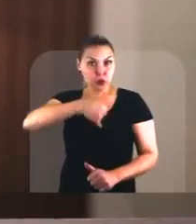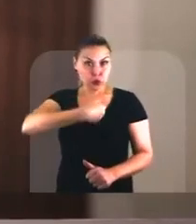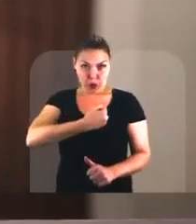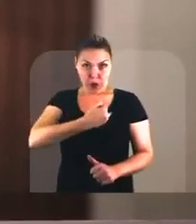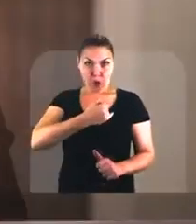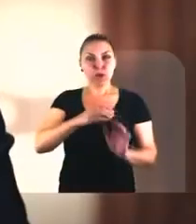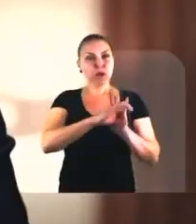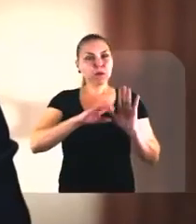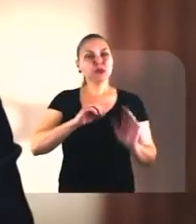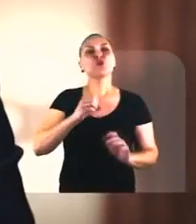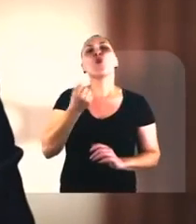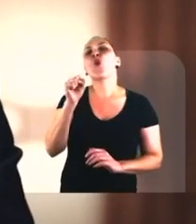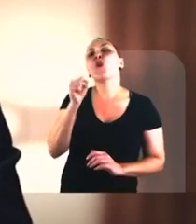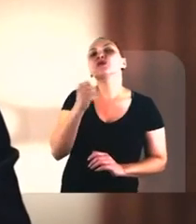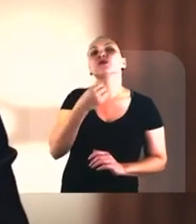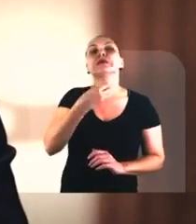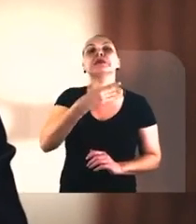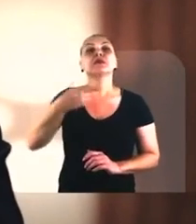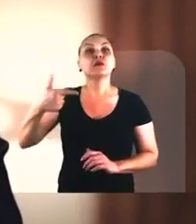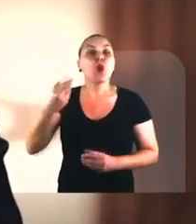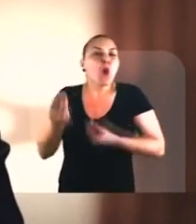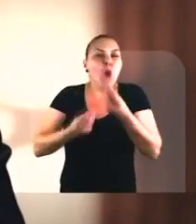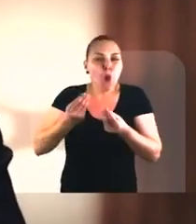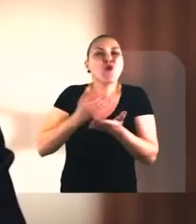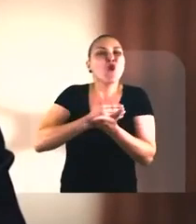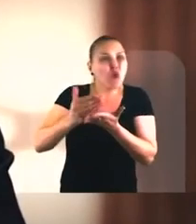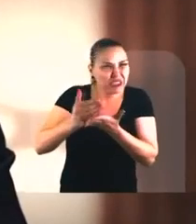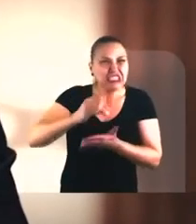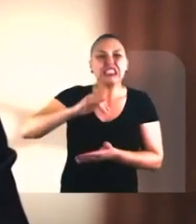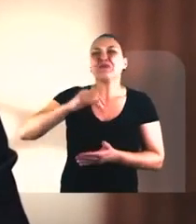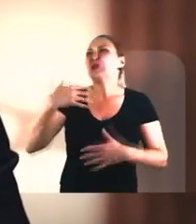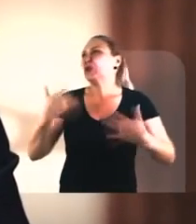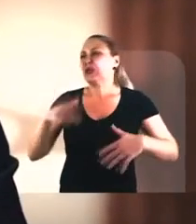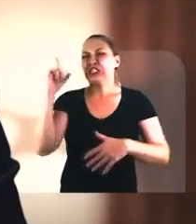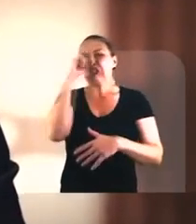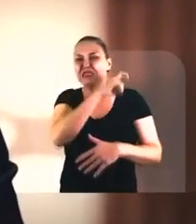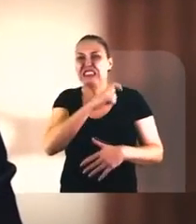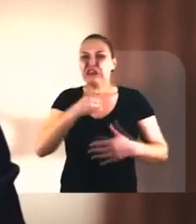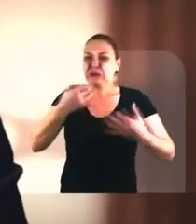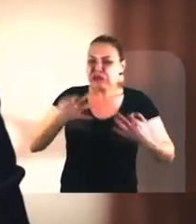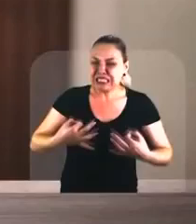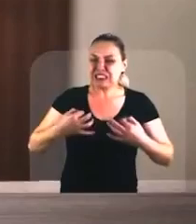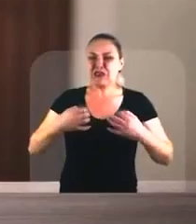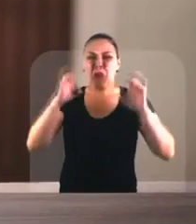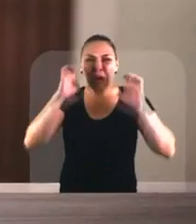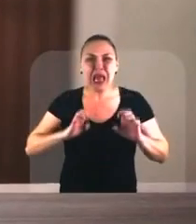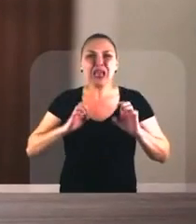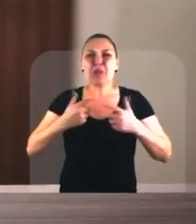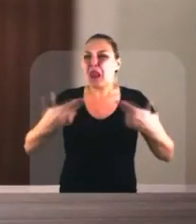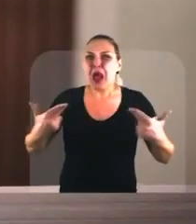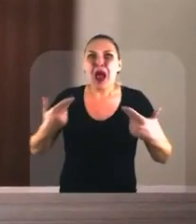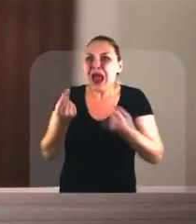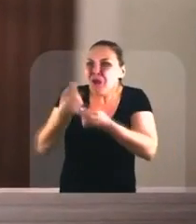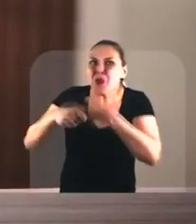832 Assumimos o Brasil Em janeiro de 2019 Com sérios problemas Éticos, morais e econômicos Com o tempo